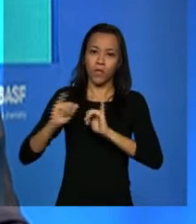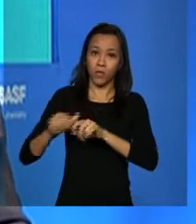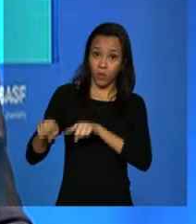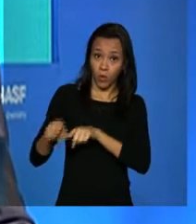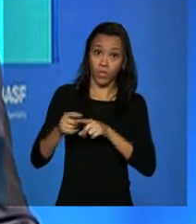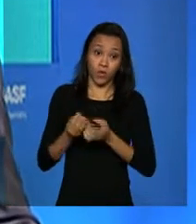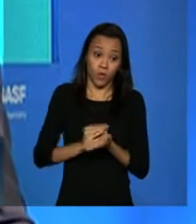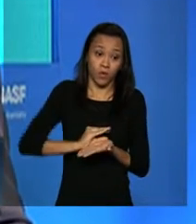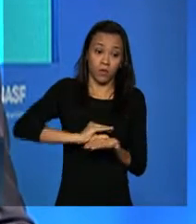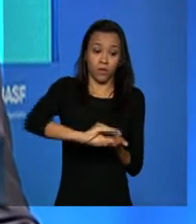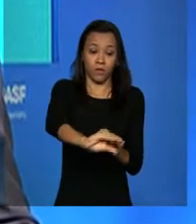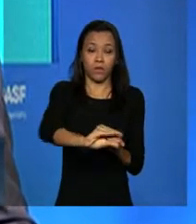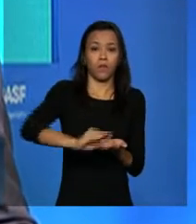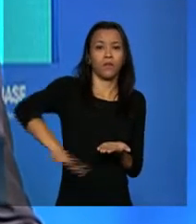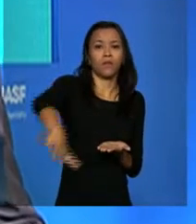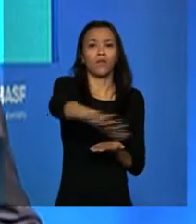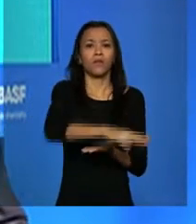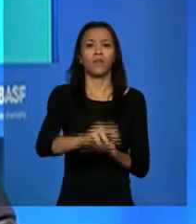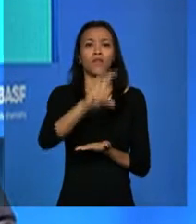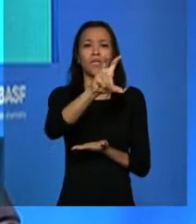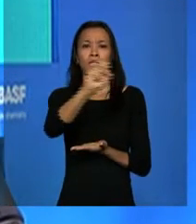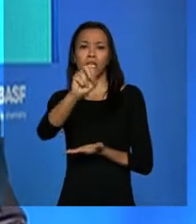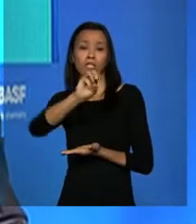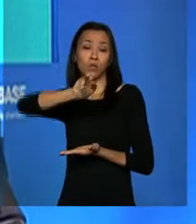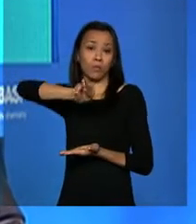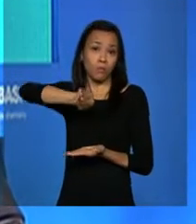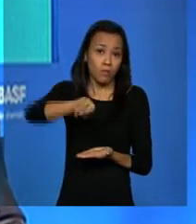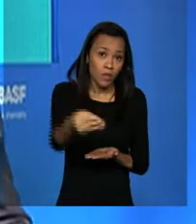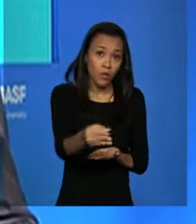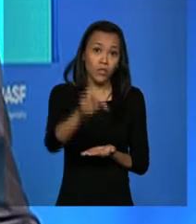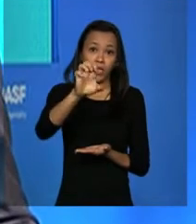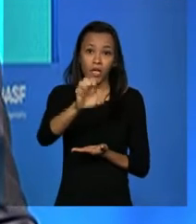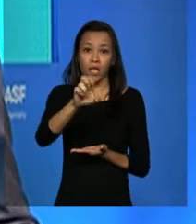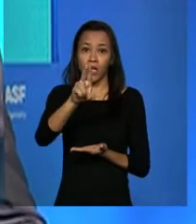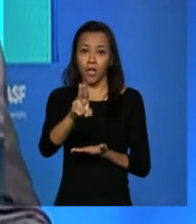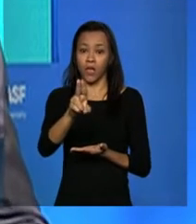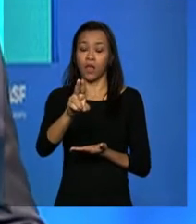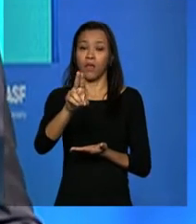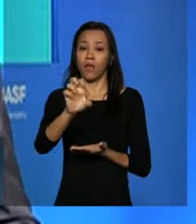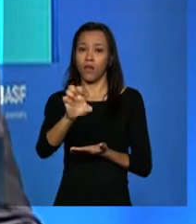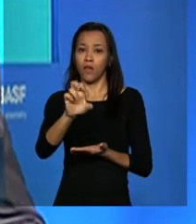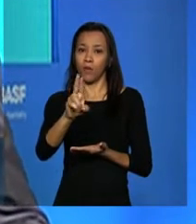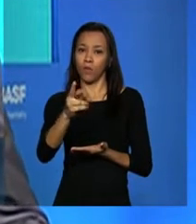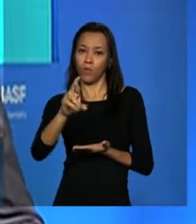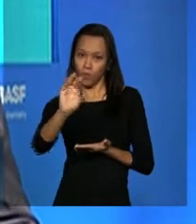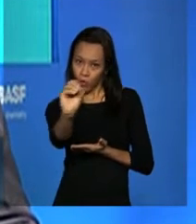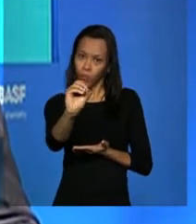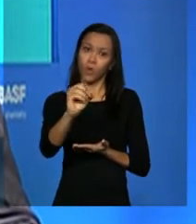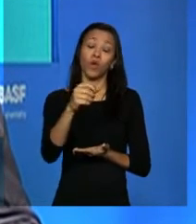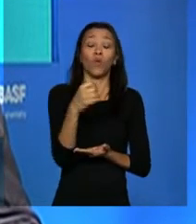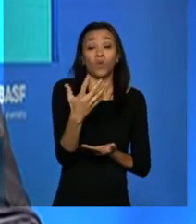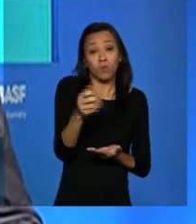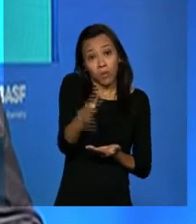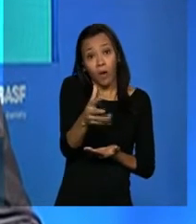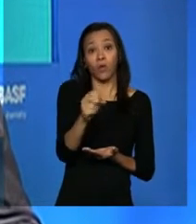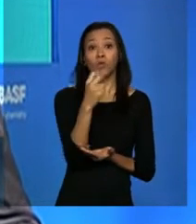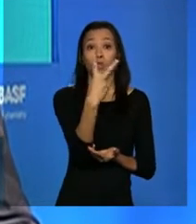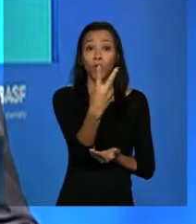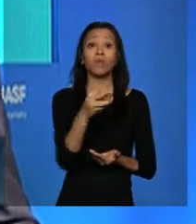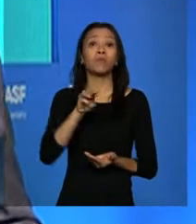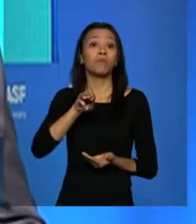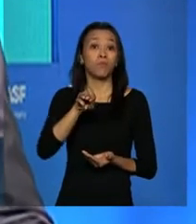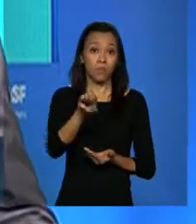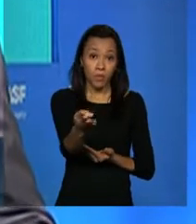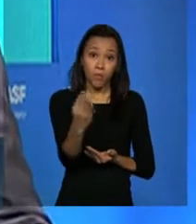investimento aqui chega a 500 milhões de euros, o que representa cerca de 2 bilhões de reais. Esse